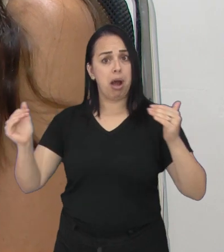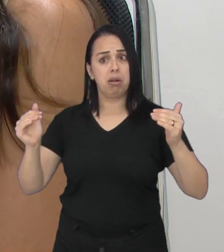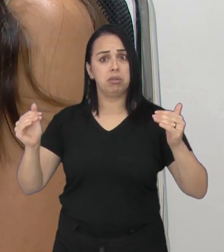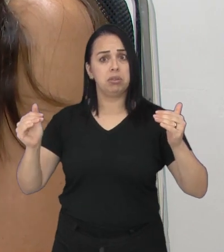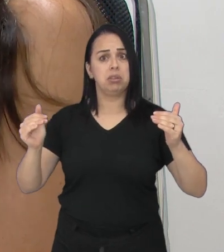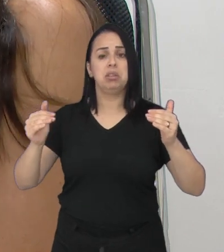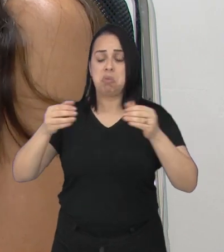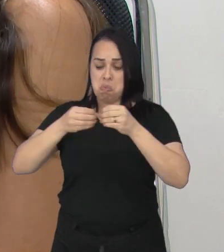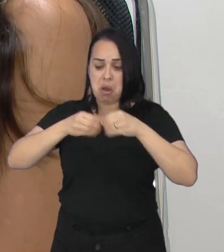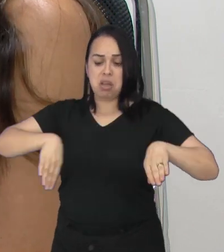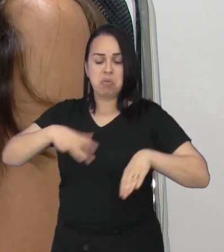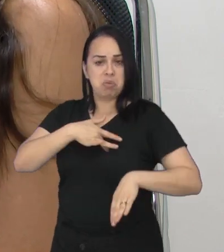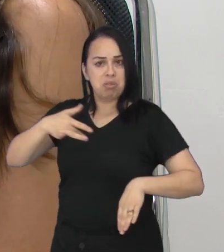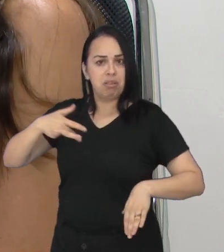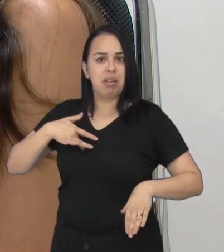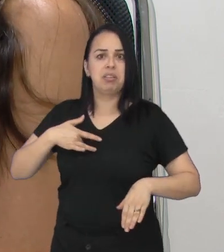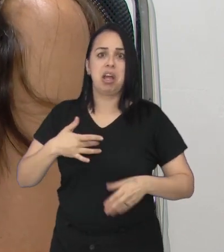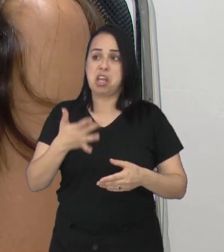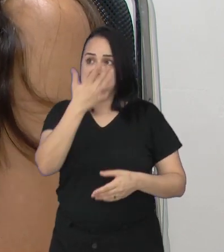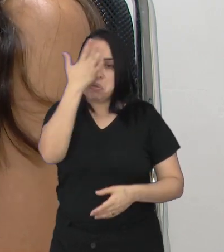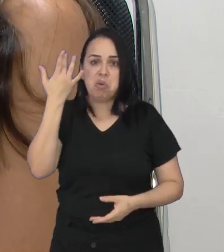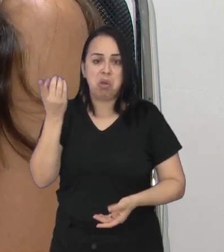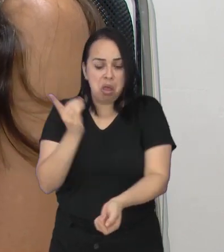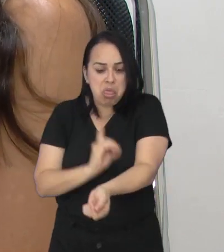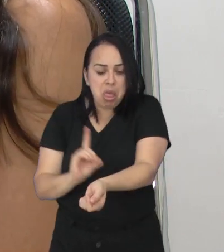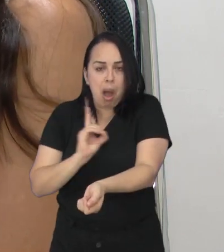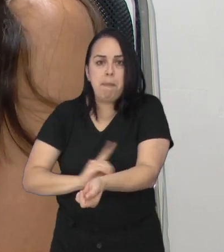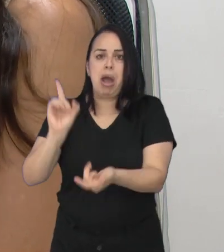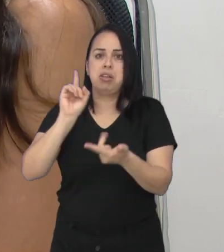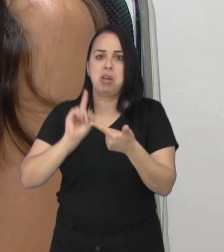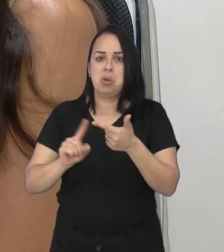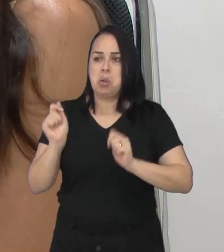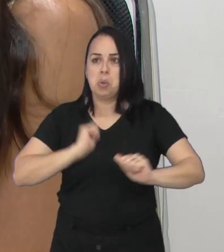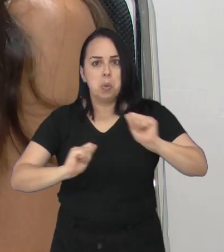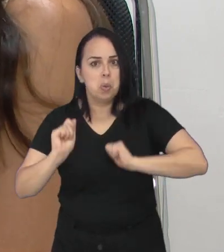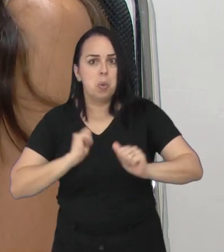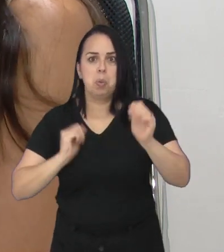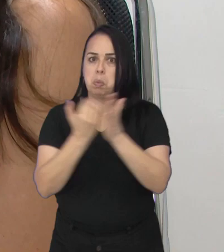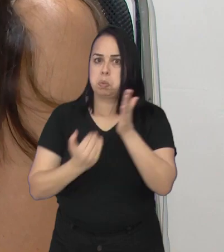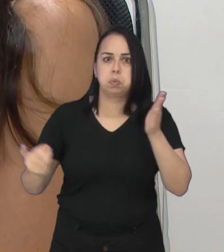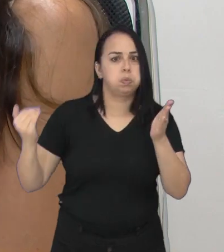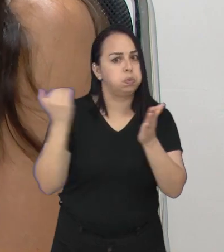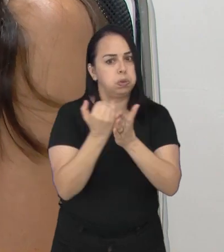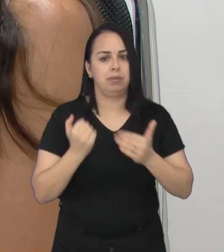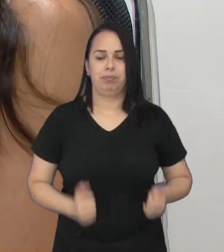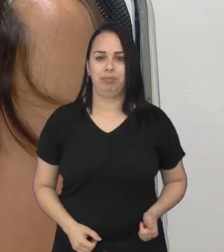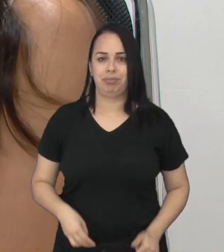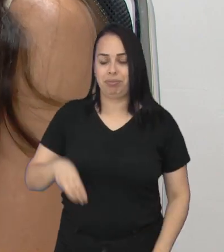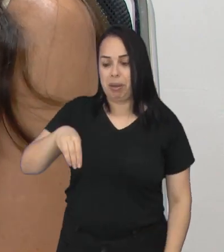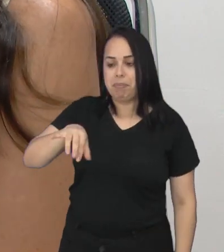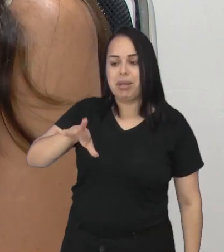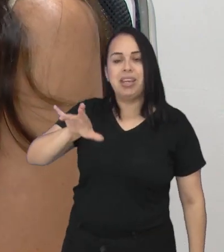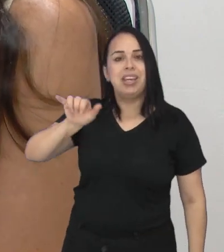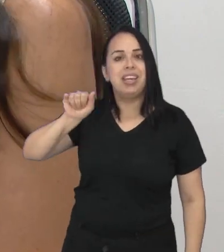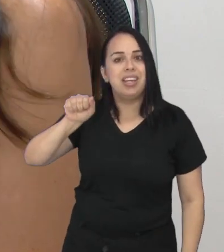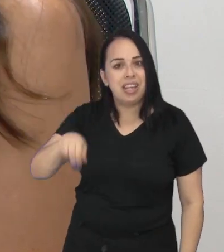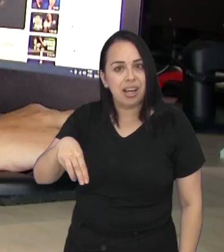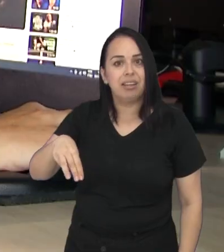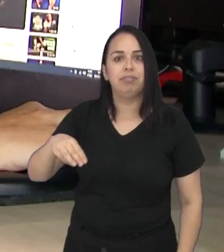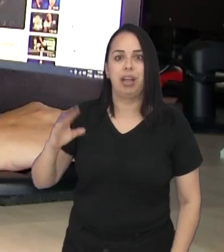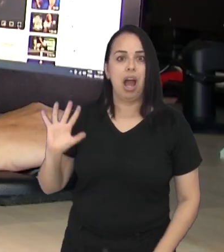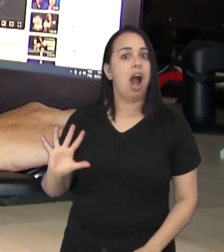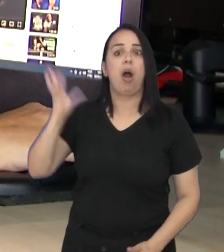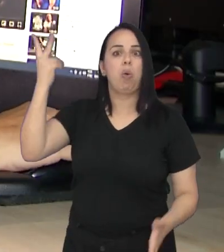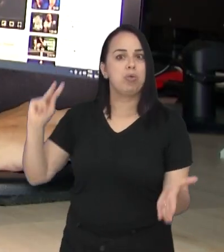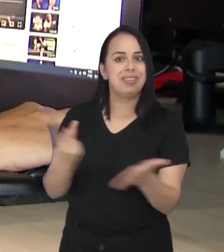sedentarismo. Ela está relacionada a uma crescente de casos de diabetes, hipertensão, ansiedade e depressão.